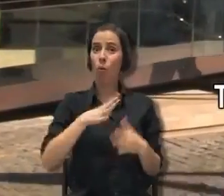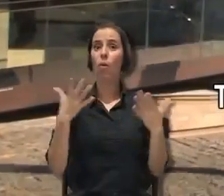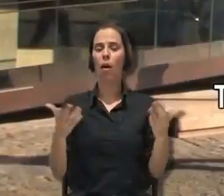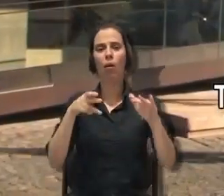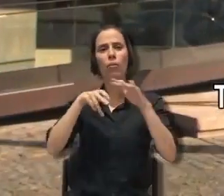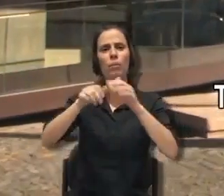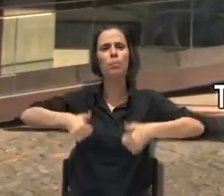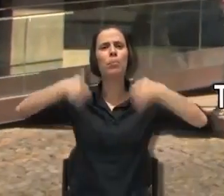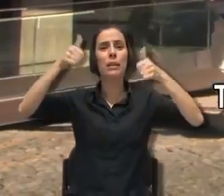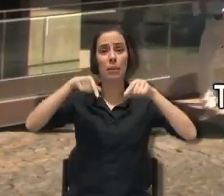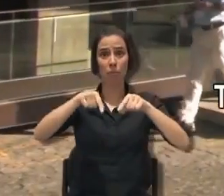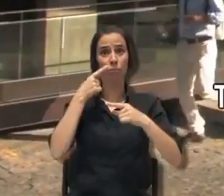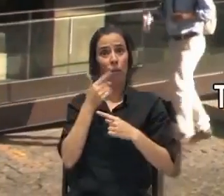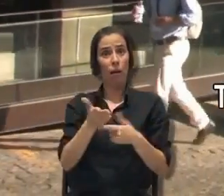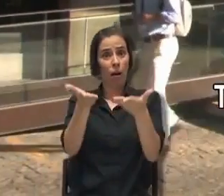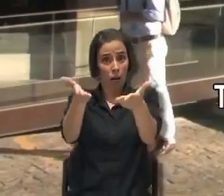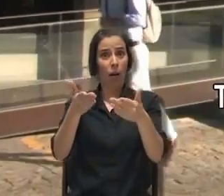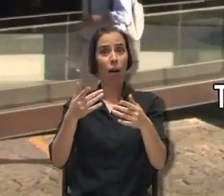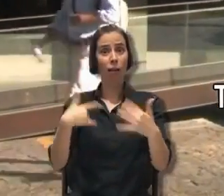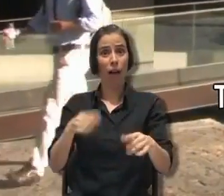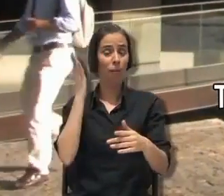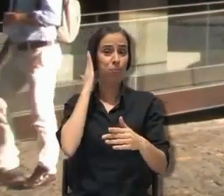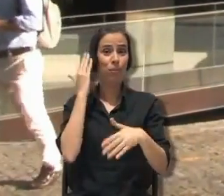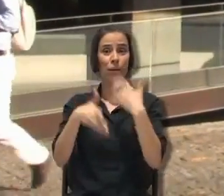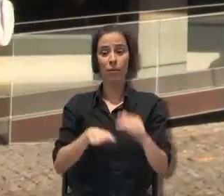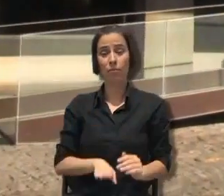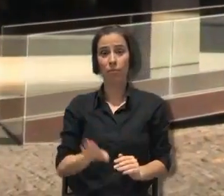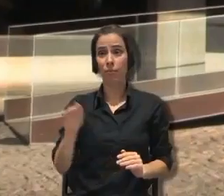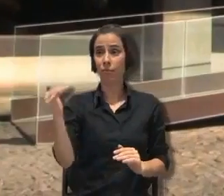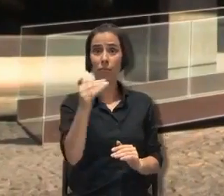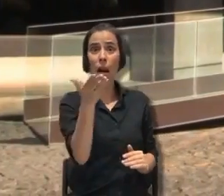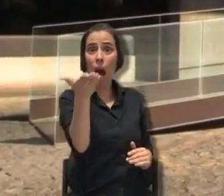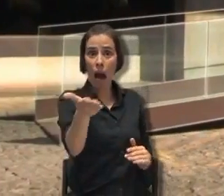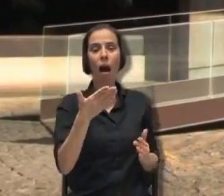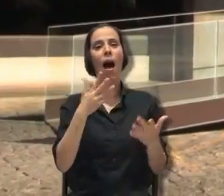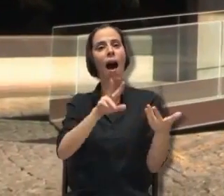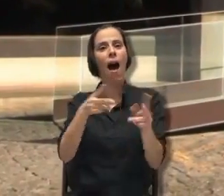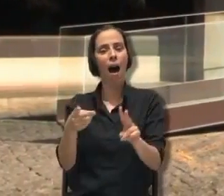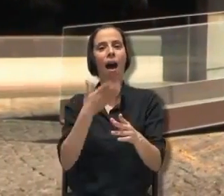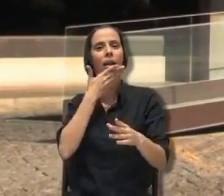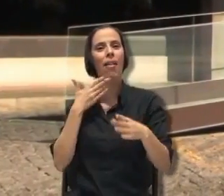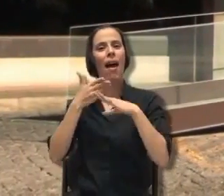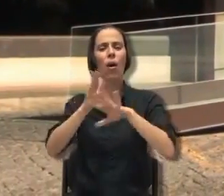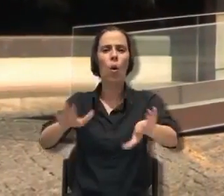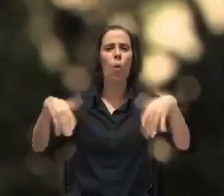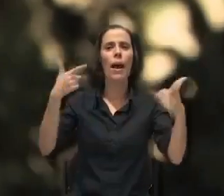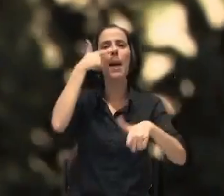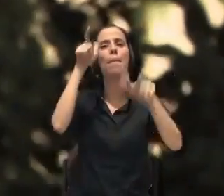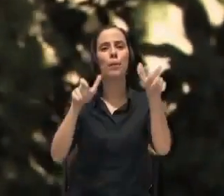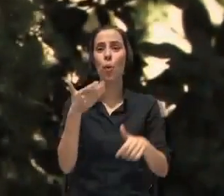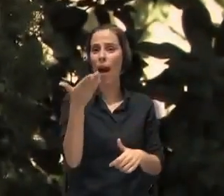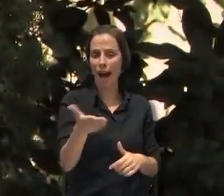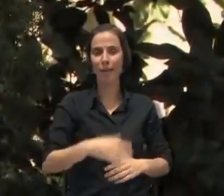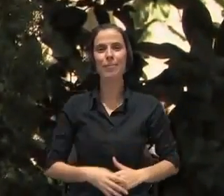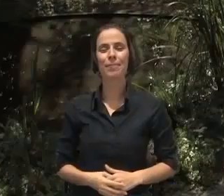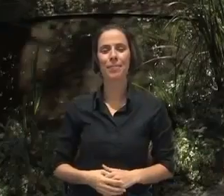A entrada principal é um bom exemplo da dinâmica em curso, a rampa, além instalada, oferece alternativa de acesso a qualquer visitante.